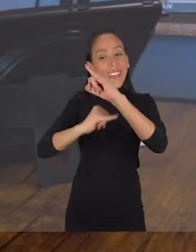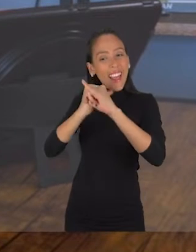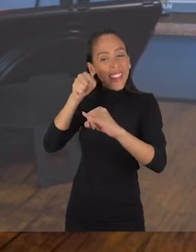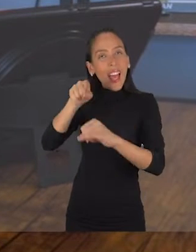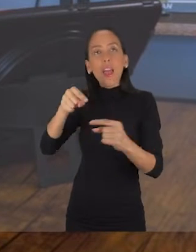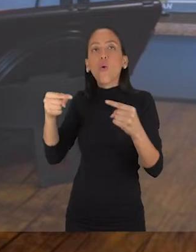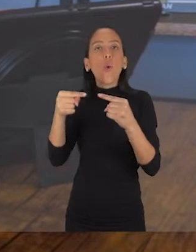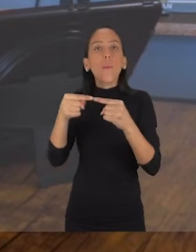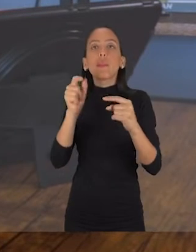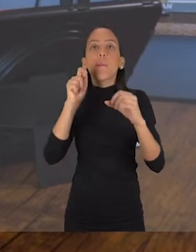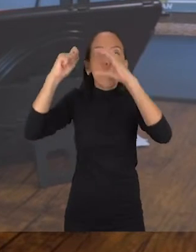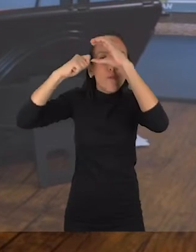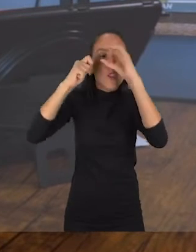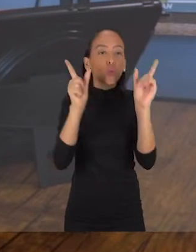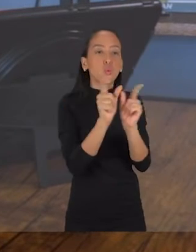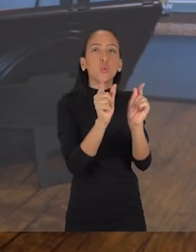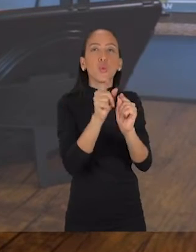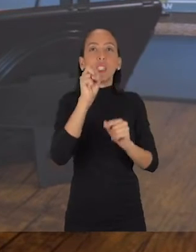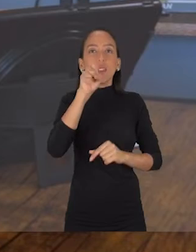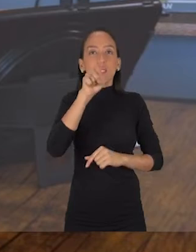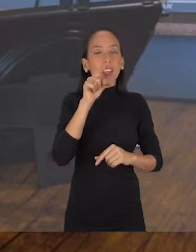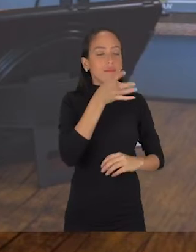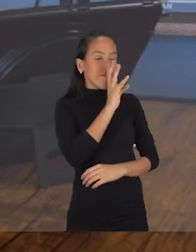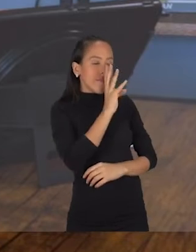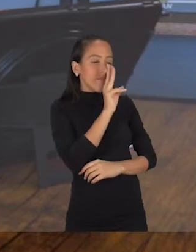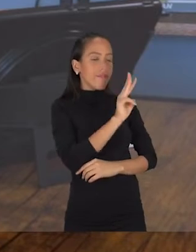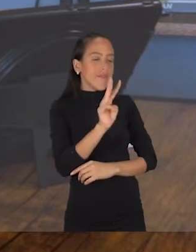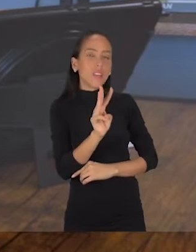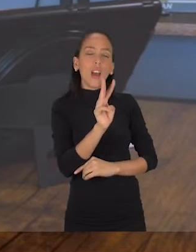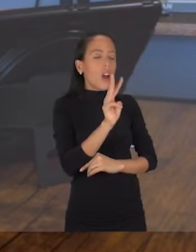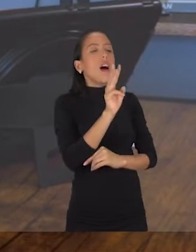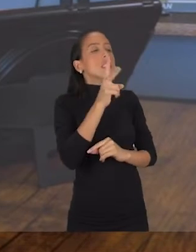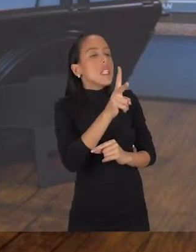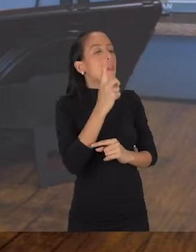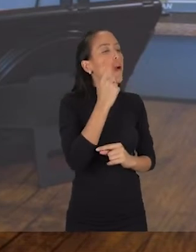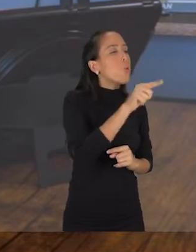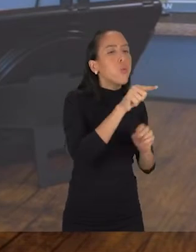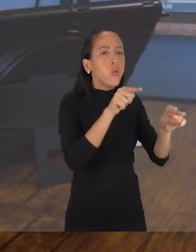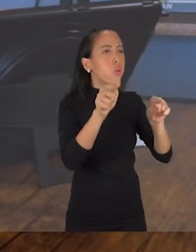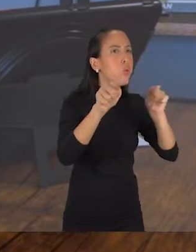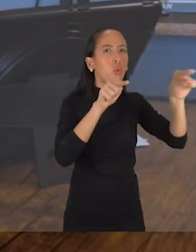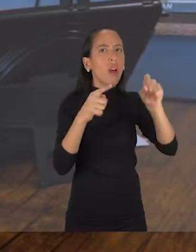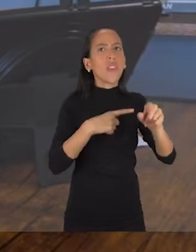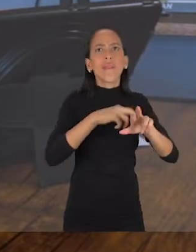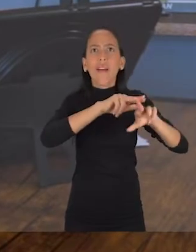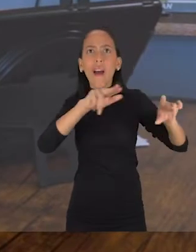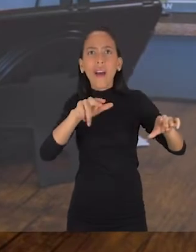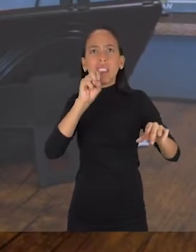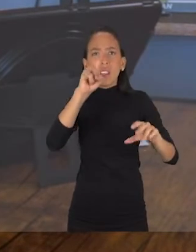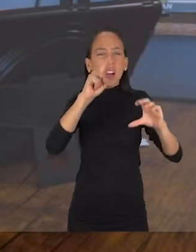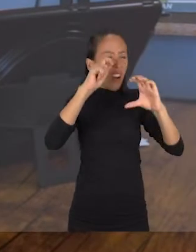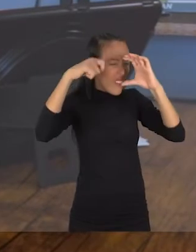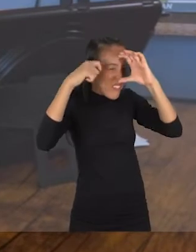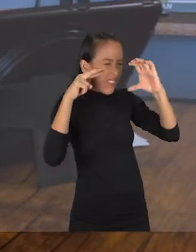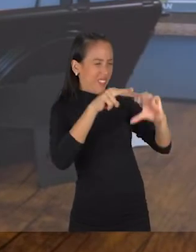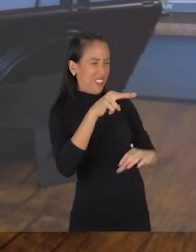fica na internet normalmente olhando vários sites ao mesmo tempo. Você não fica muito tempo em um ou muito tempo em outro. Então se o seu vídeo for muito longo, a chance da pessoa